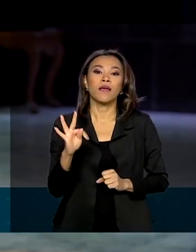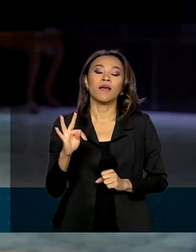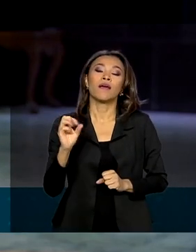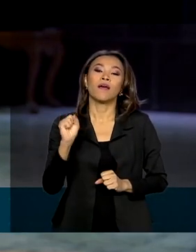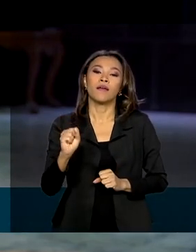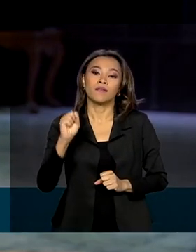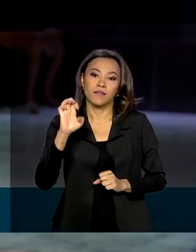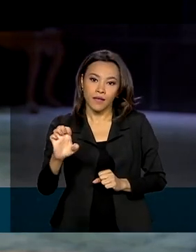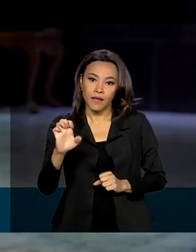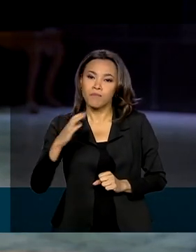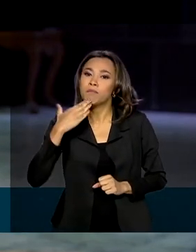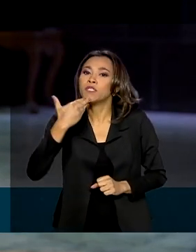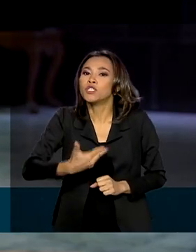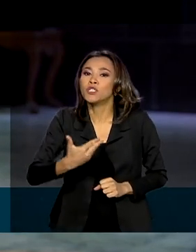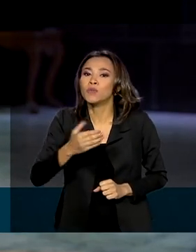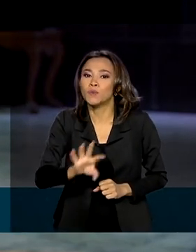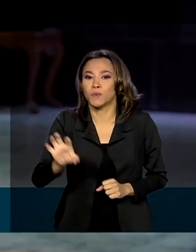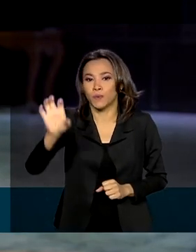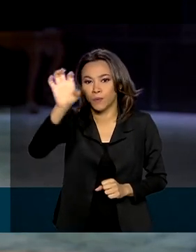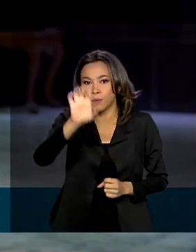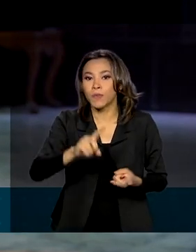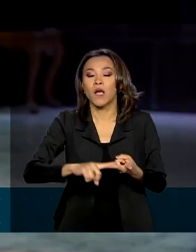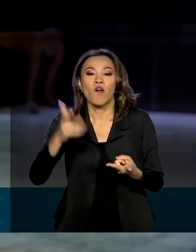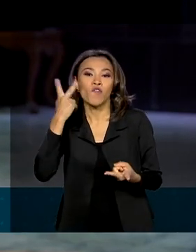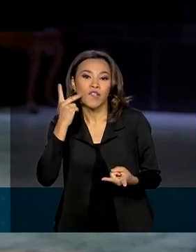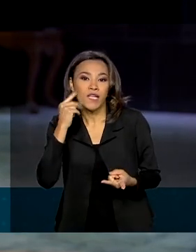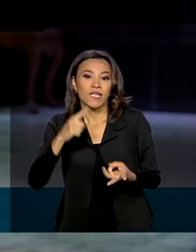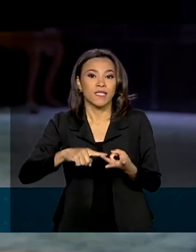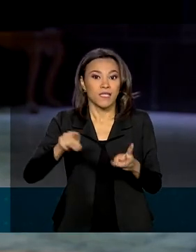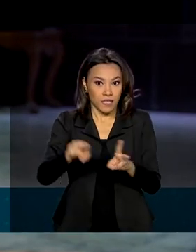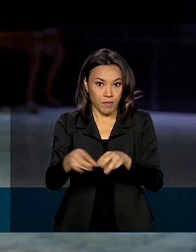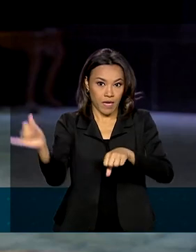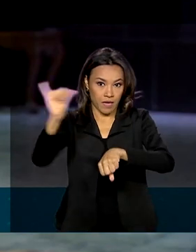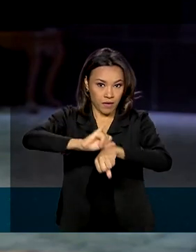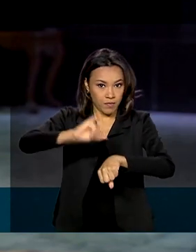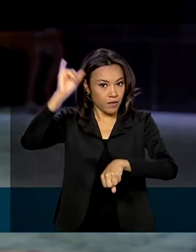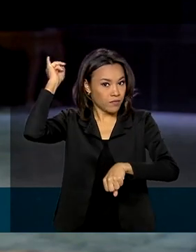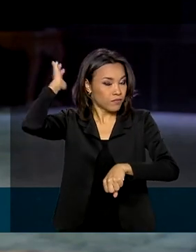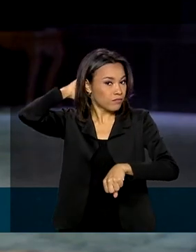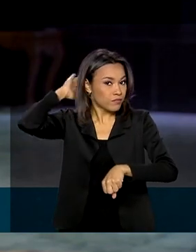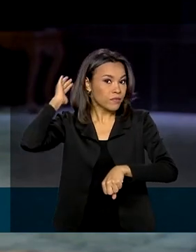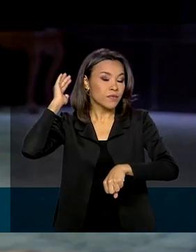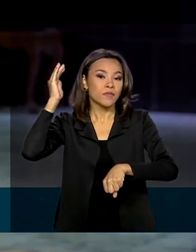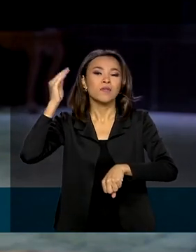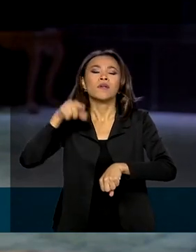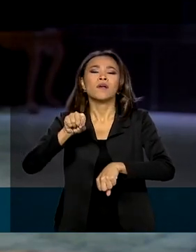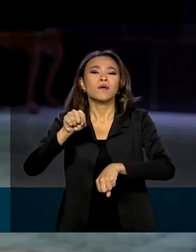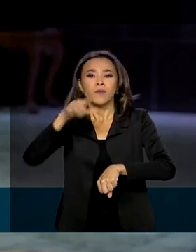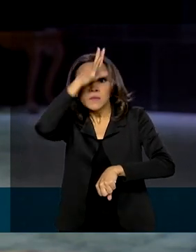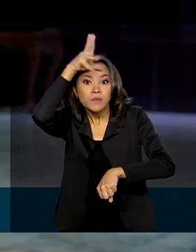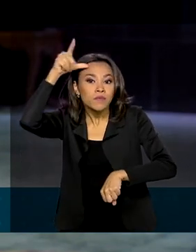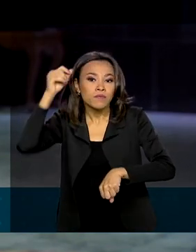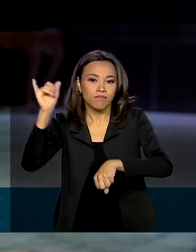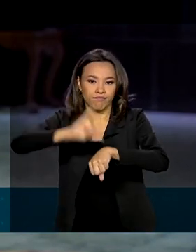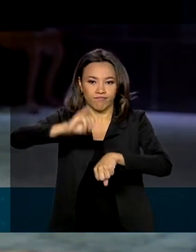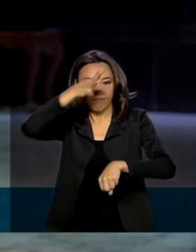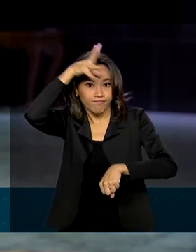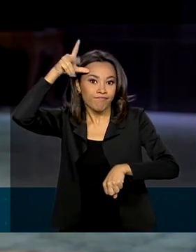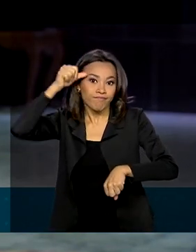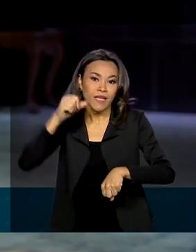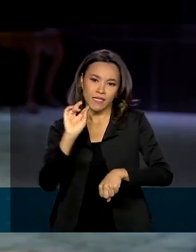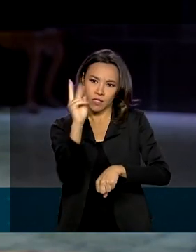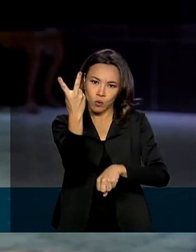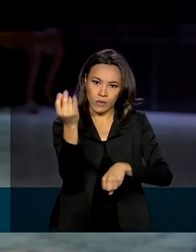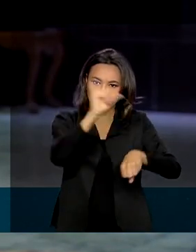regionais eleitorais de Manaus e de Fortaleza, com o aval também dos governos estaduais. Além dessas duas